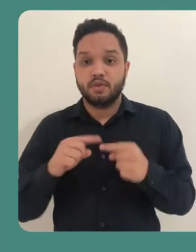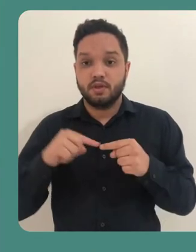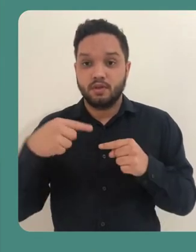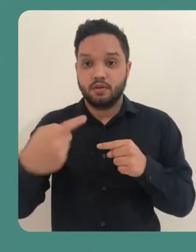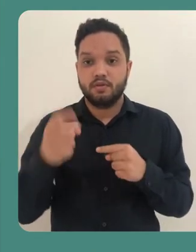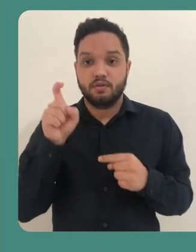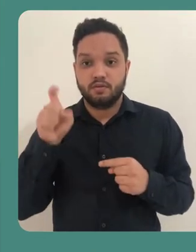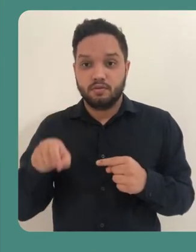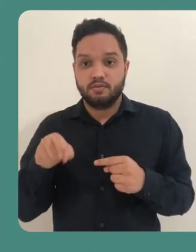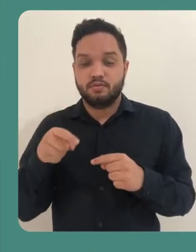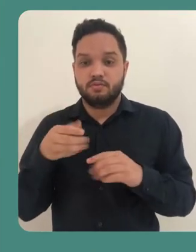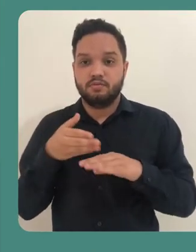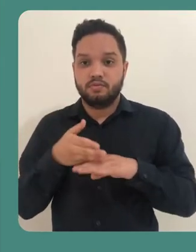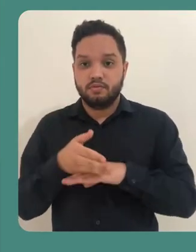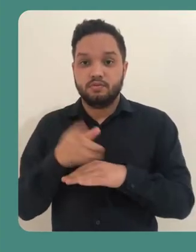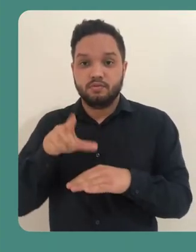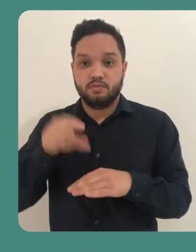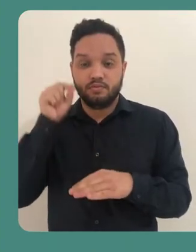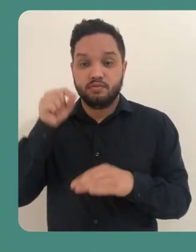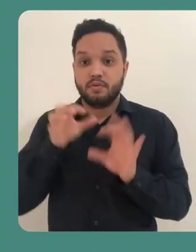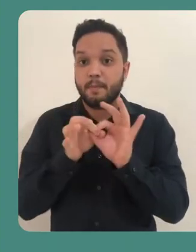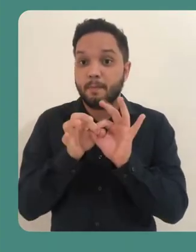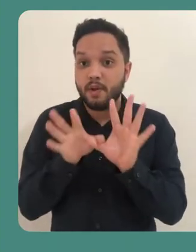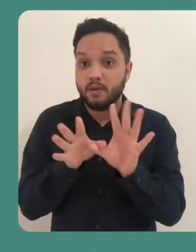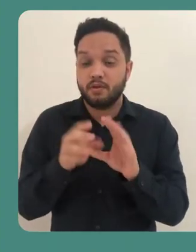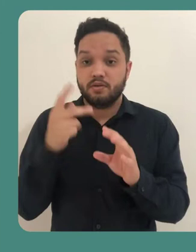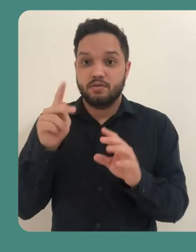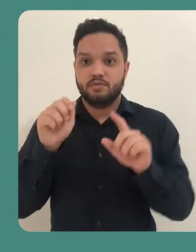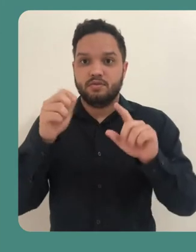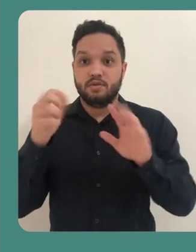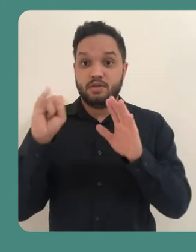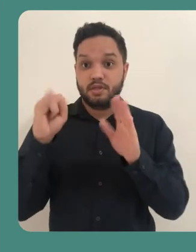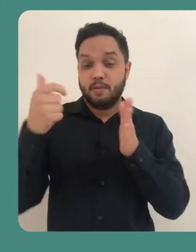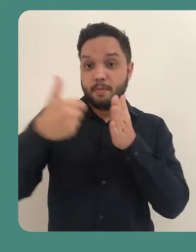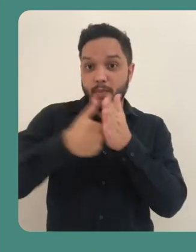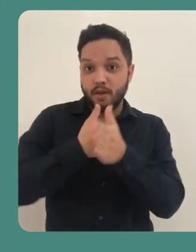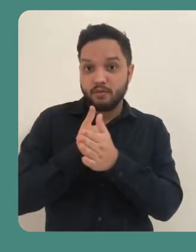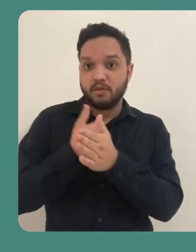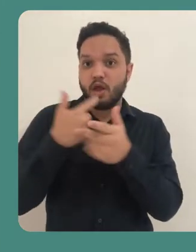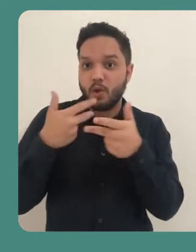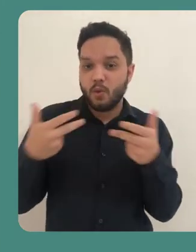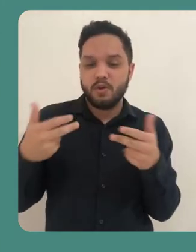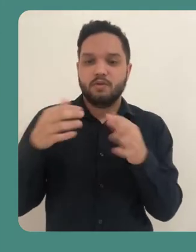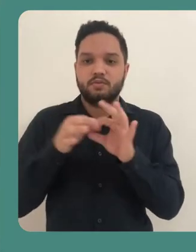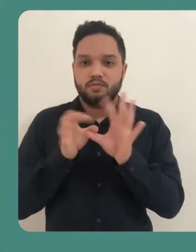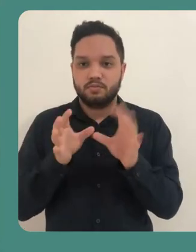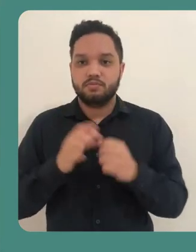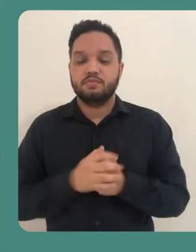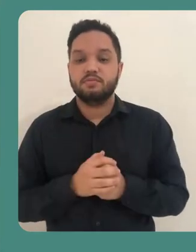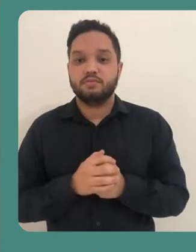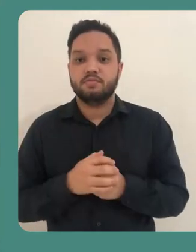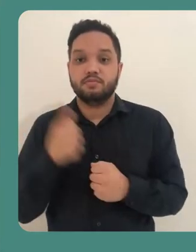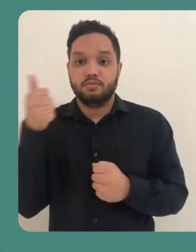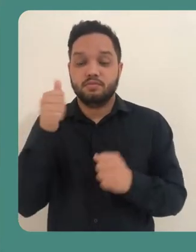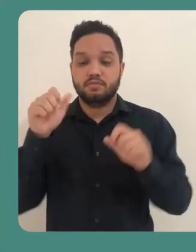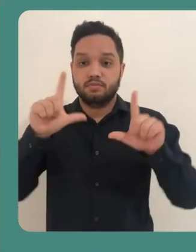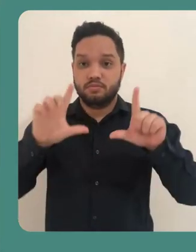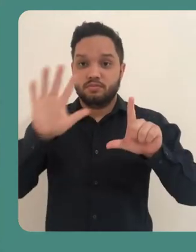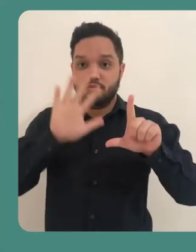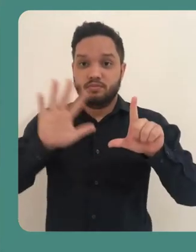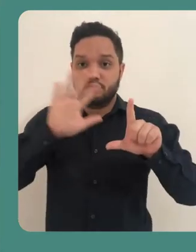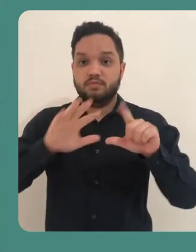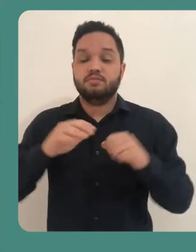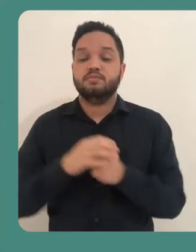E em seguida, clique em Ir. Selecione Permitir quando o seu navegador perguntar sobre permissões. Na primeira tela, será